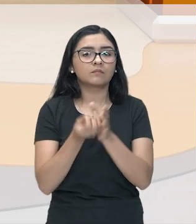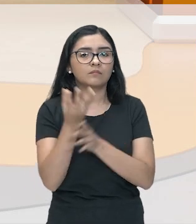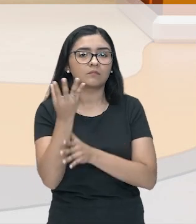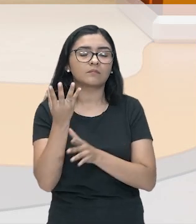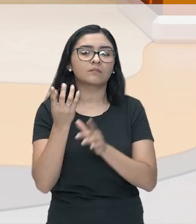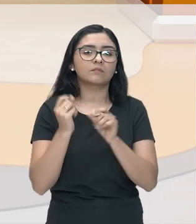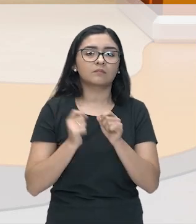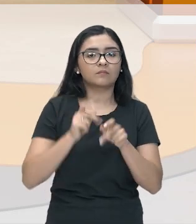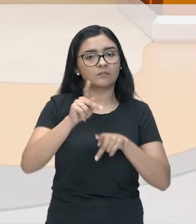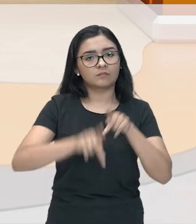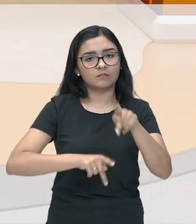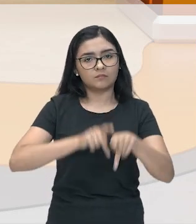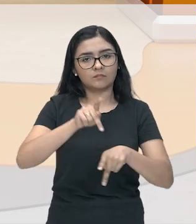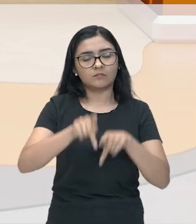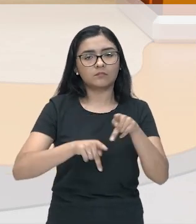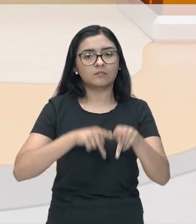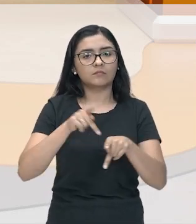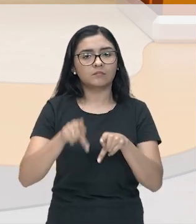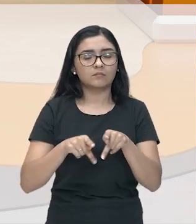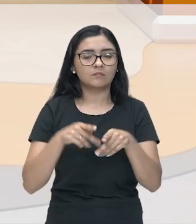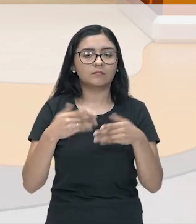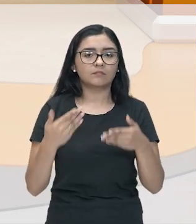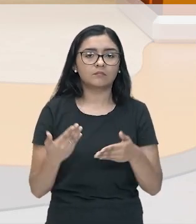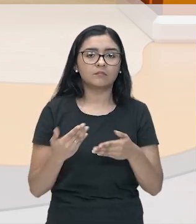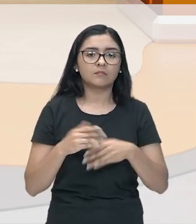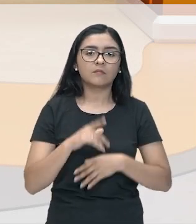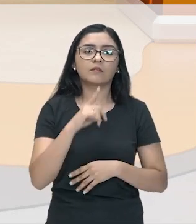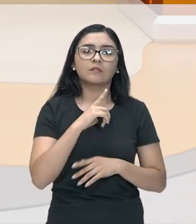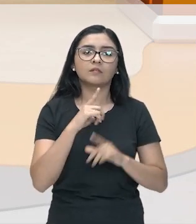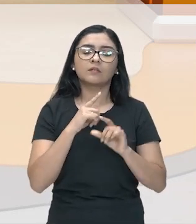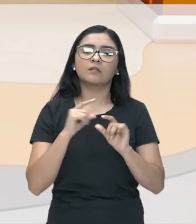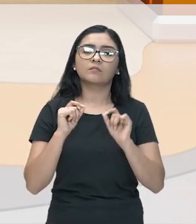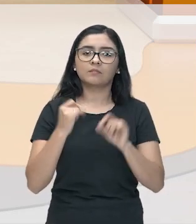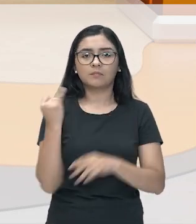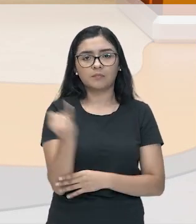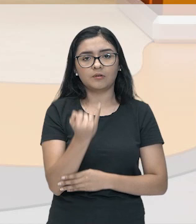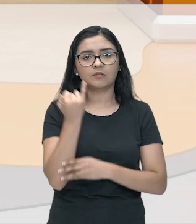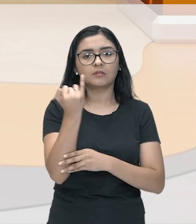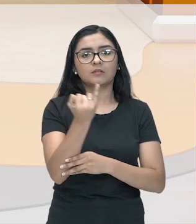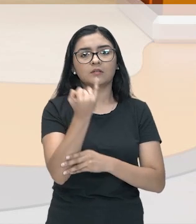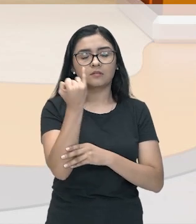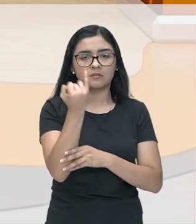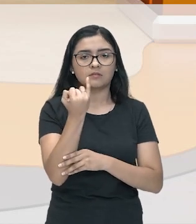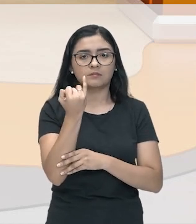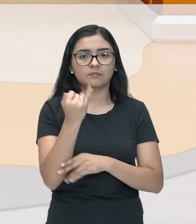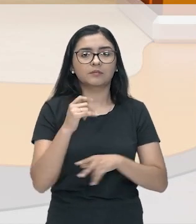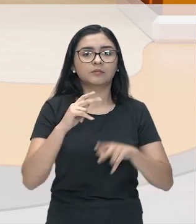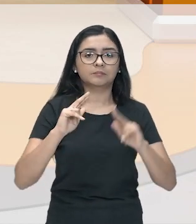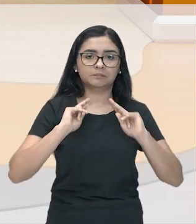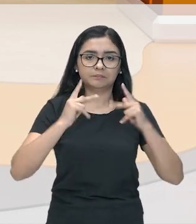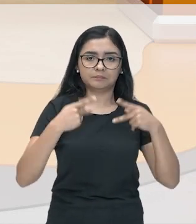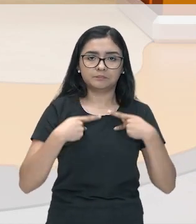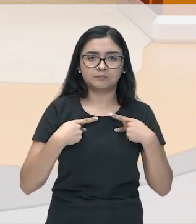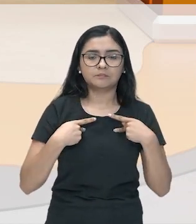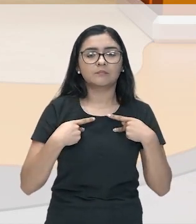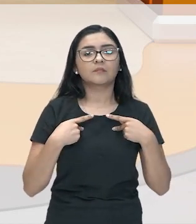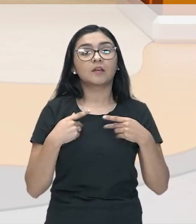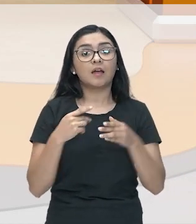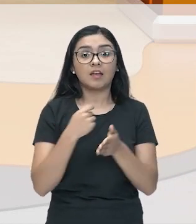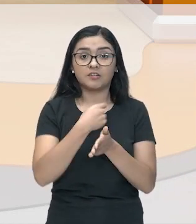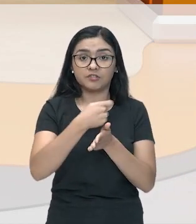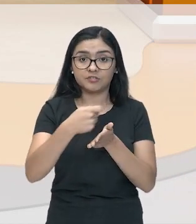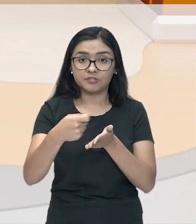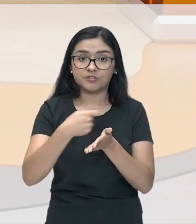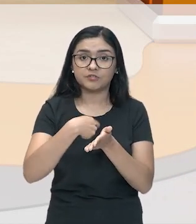civilizações que vão trazer aí um legado para a humanidade. A gente viu que a escrita surgiu nessa região,